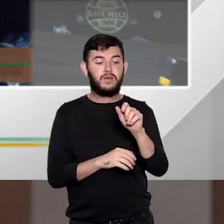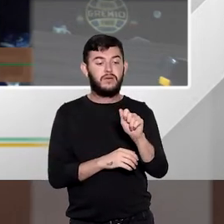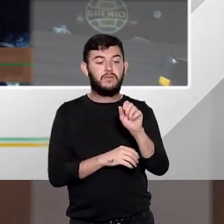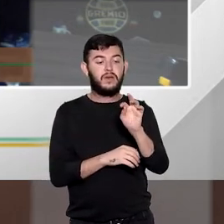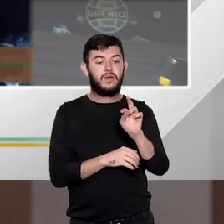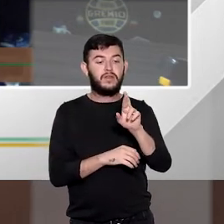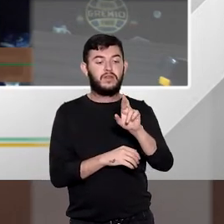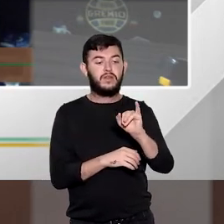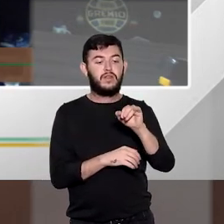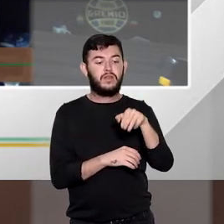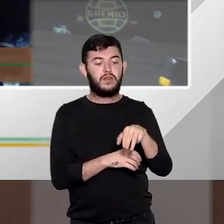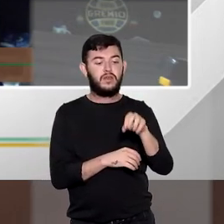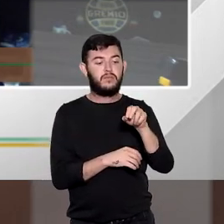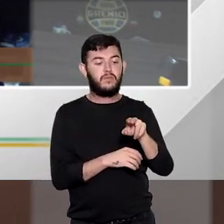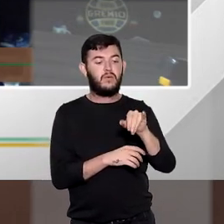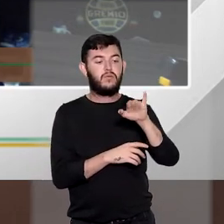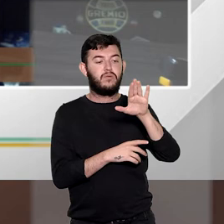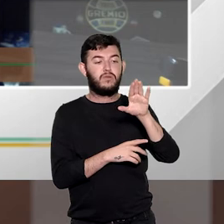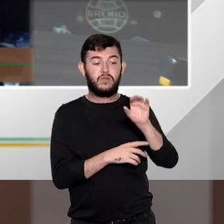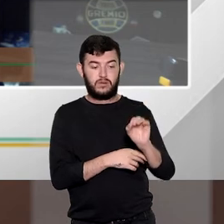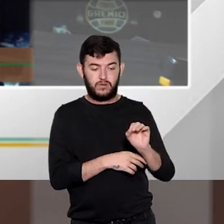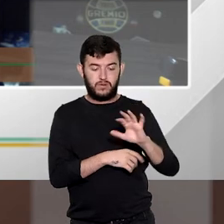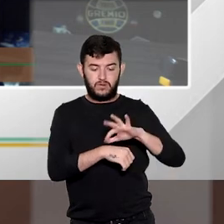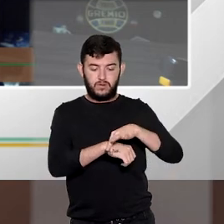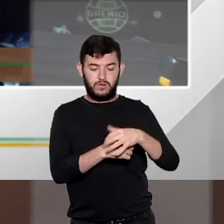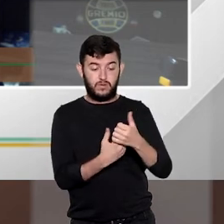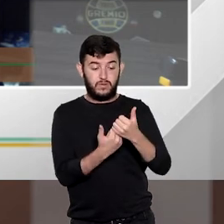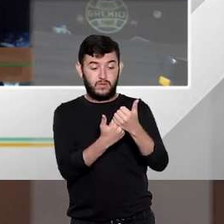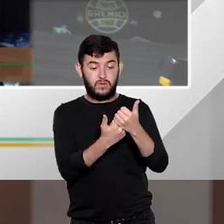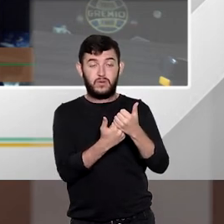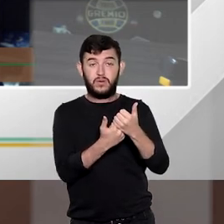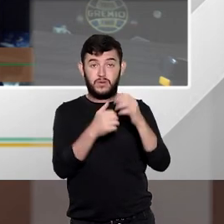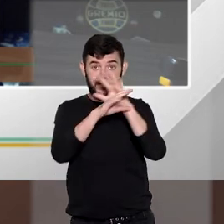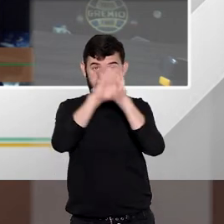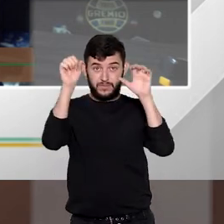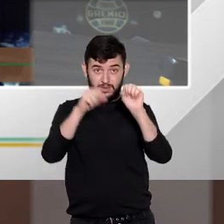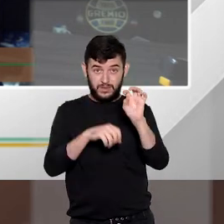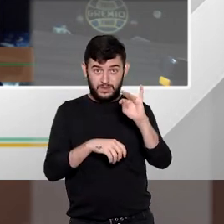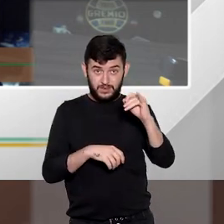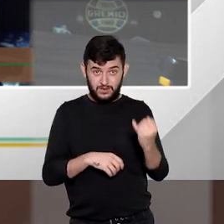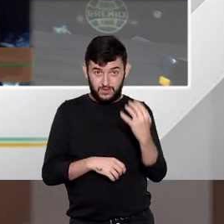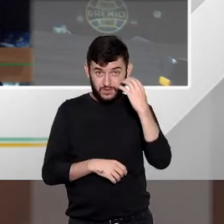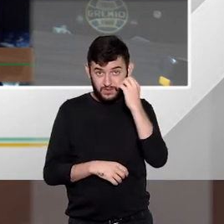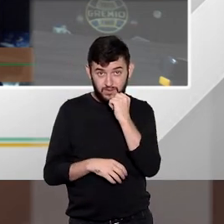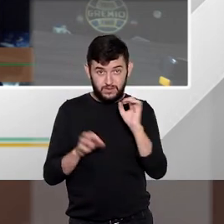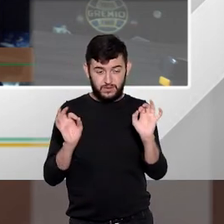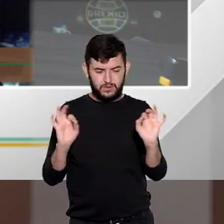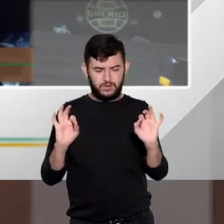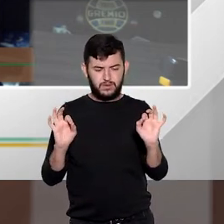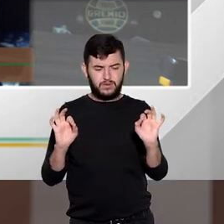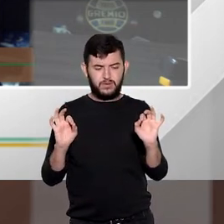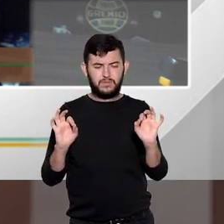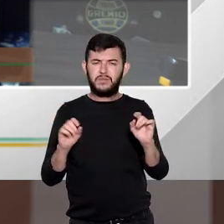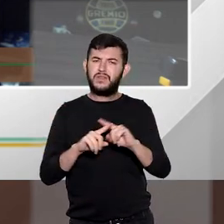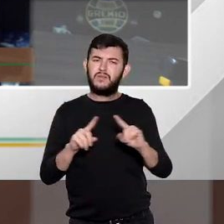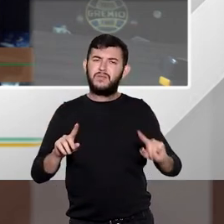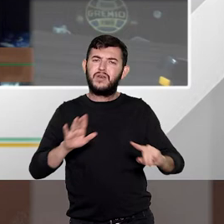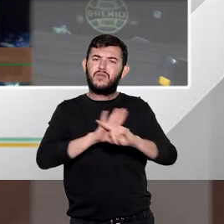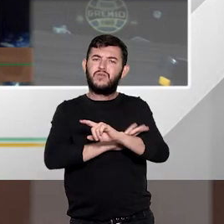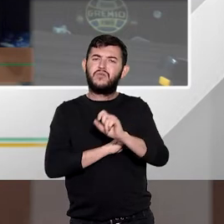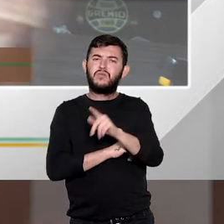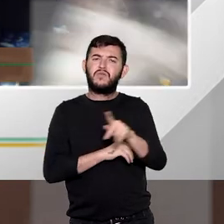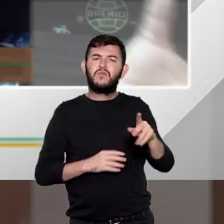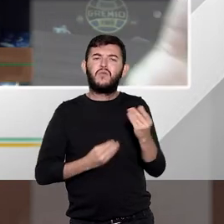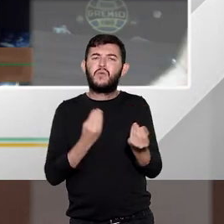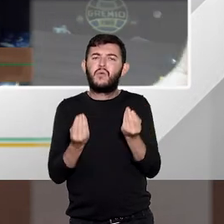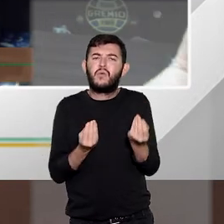adotado pelo STJ mas aí você vai perguntar mas qual é a consequência disso professor qual é a consequência